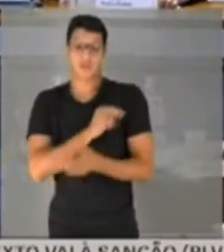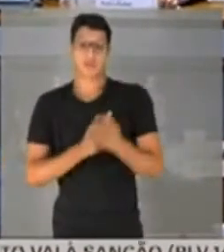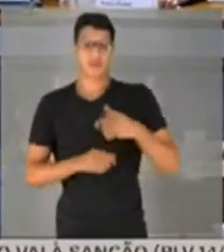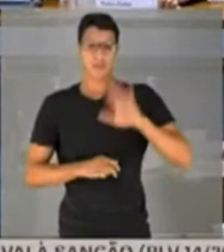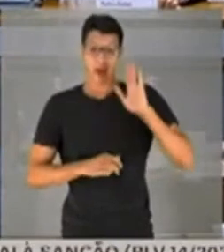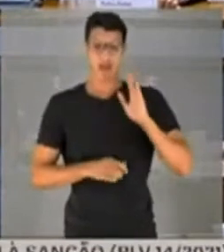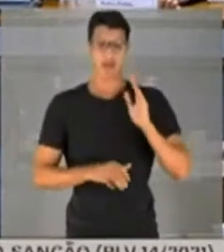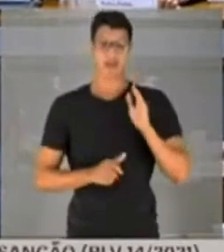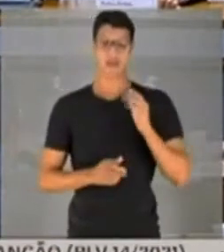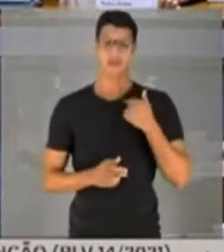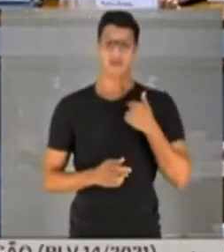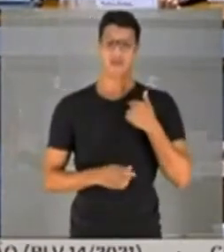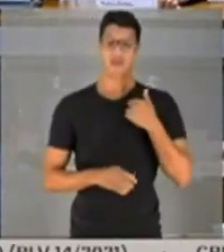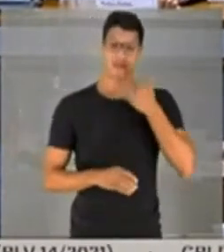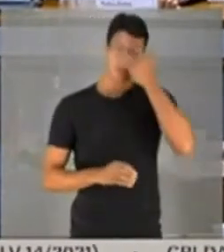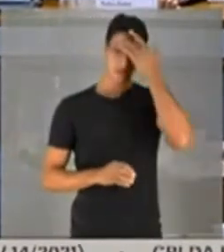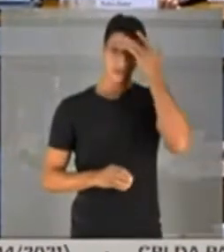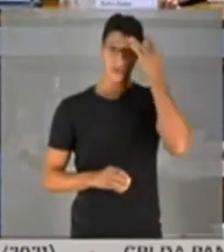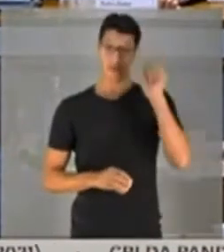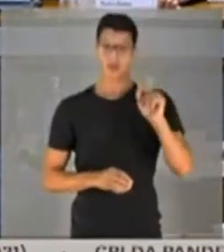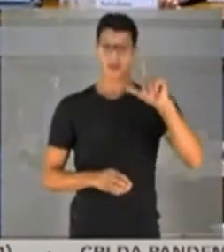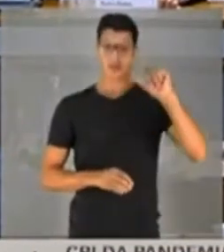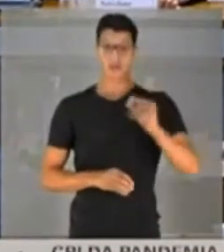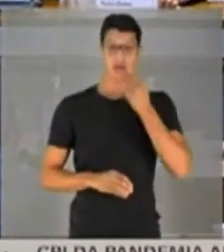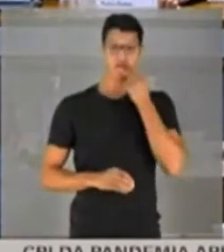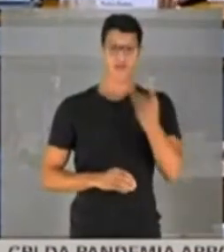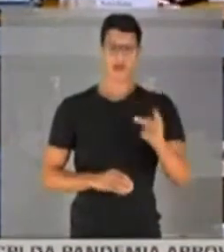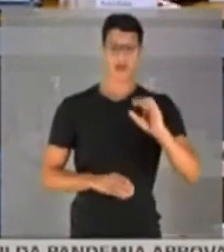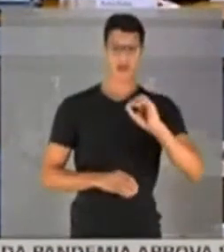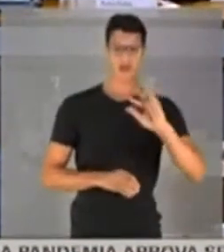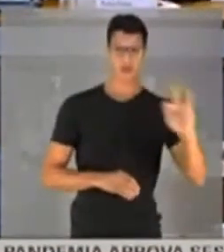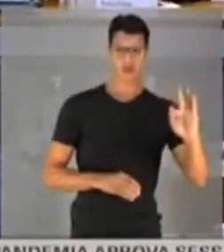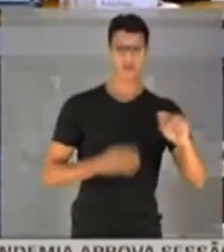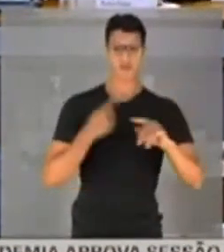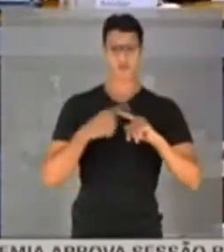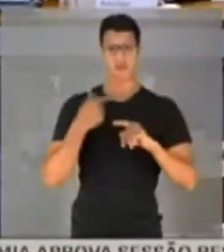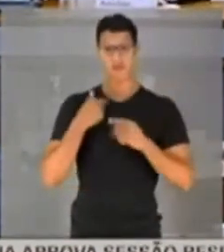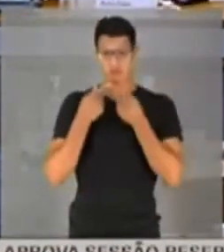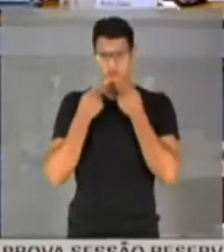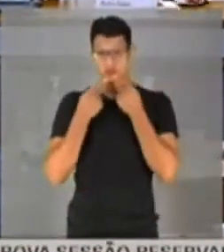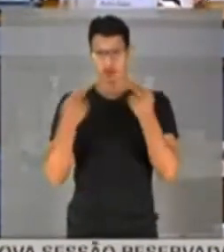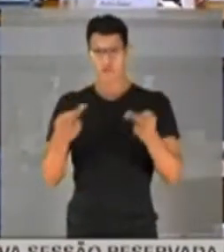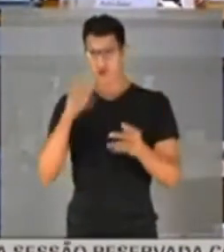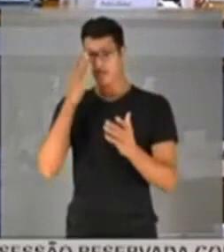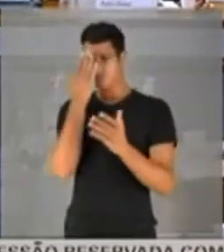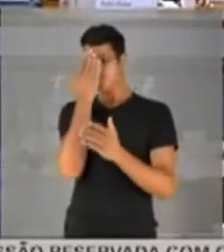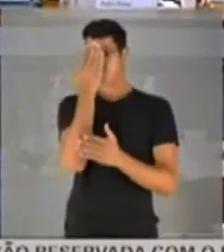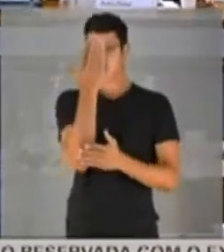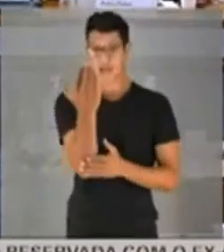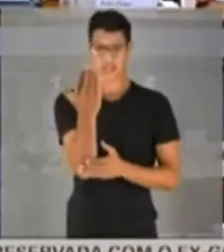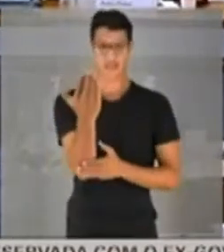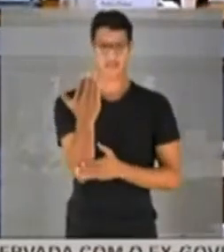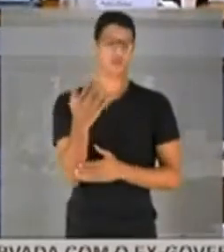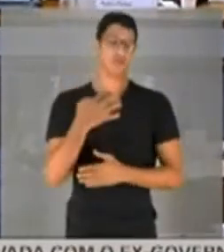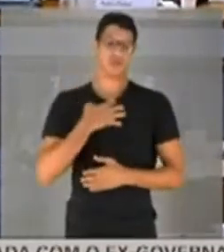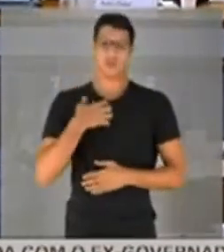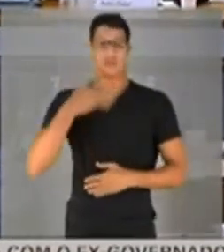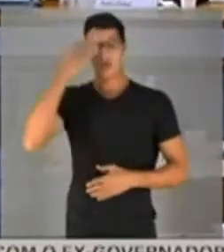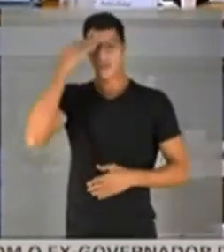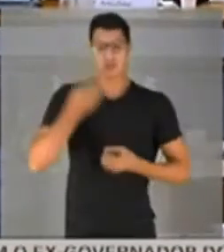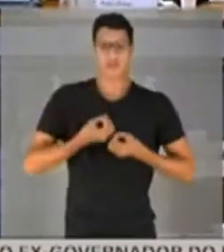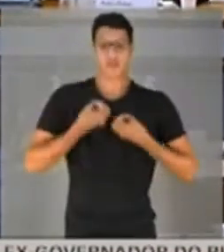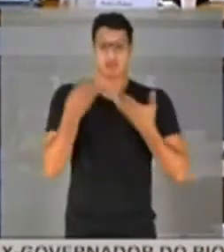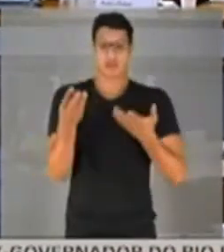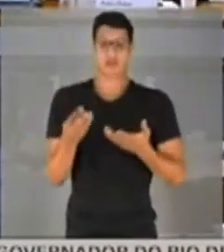E mais, eu sou uma das pessoas que menos falo em off, porque eu falo francamente da forma que eu sei me